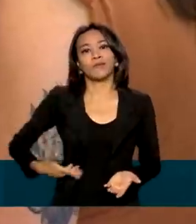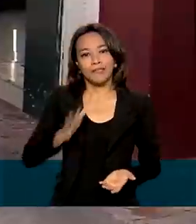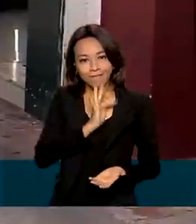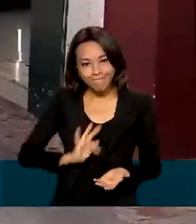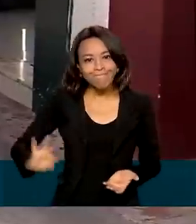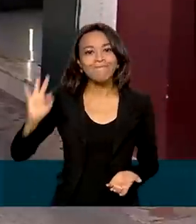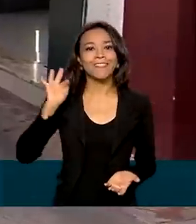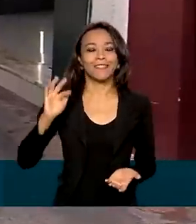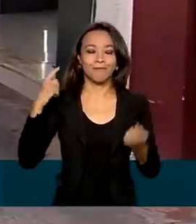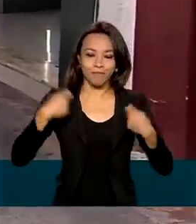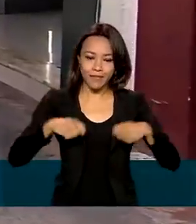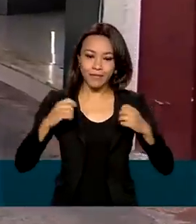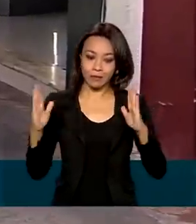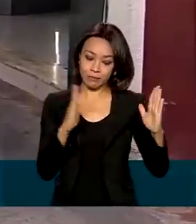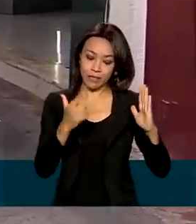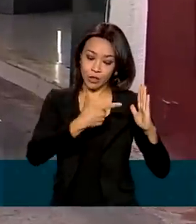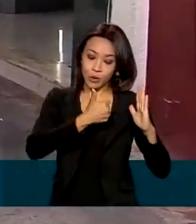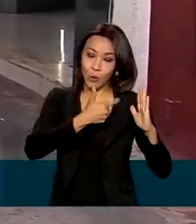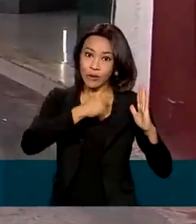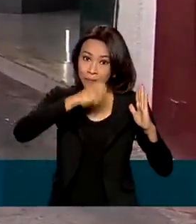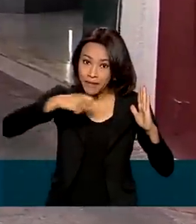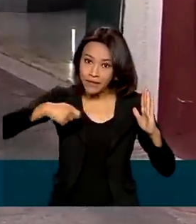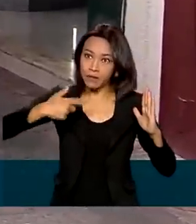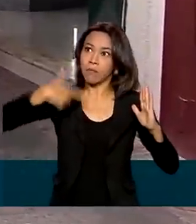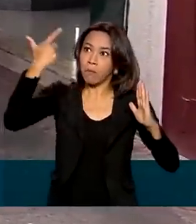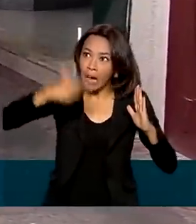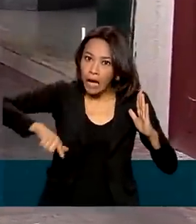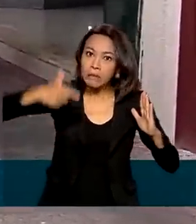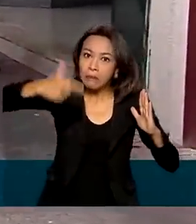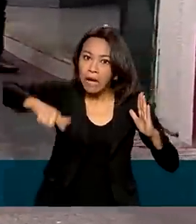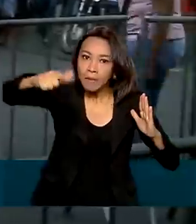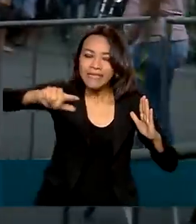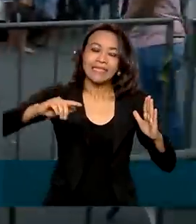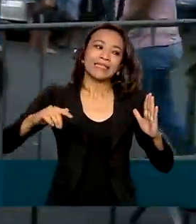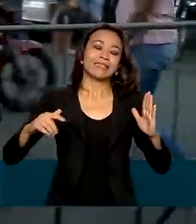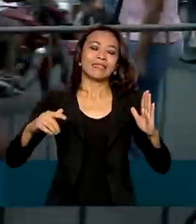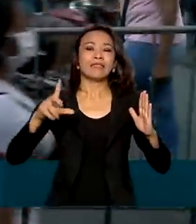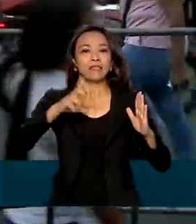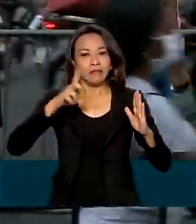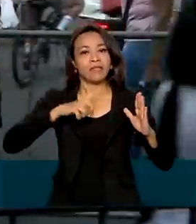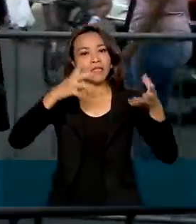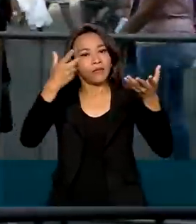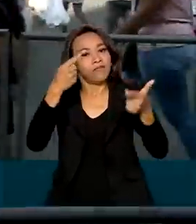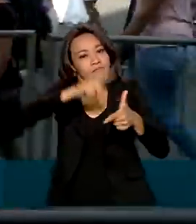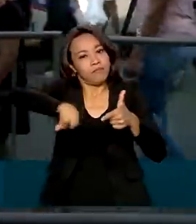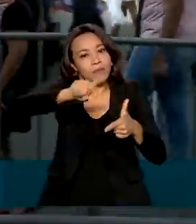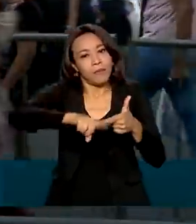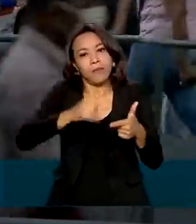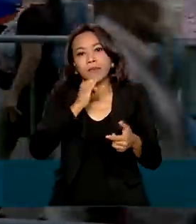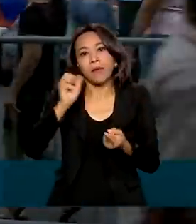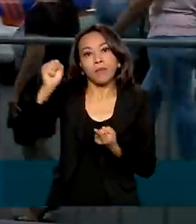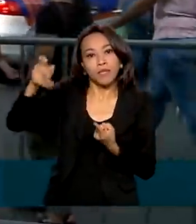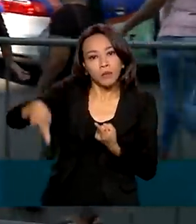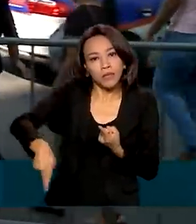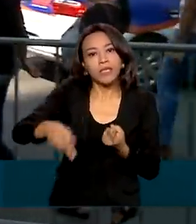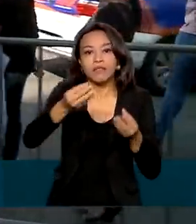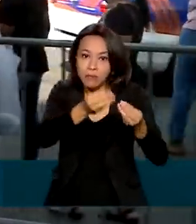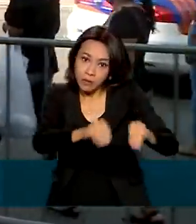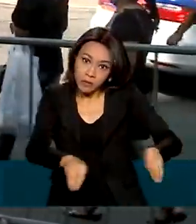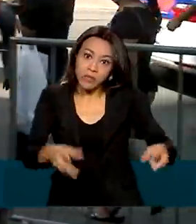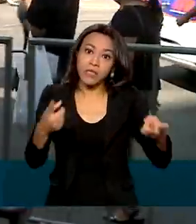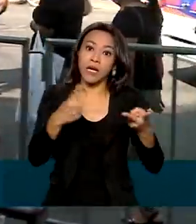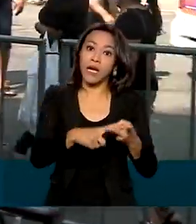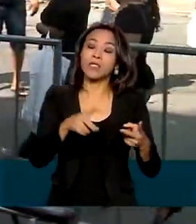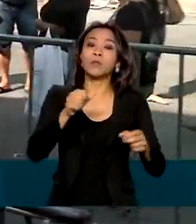adimplente, por mais de 12 meses consecutivos, deixa de usufruir dos benefícios como aposentadoria, pensão por